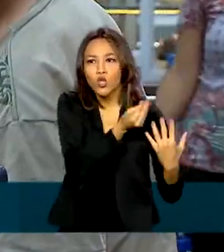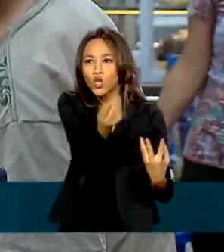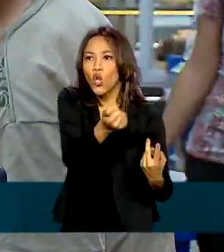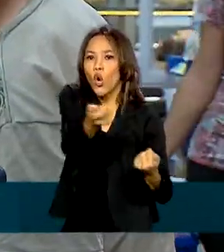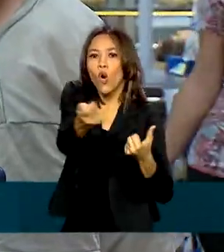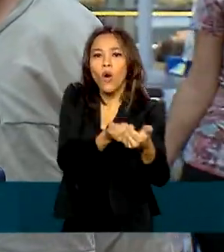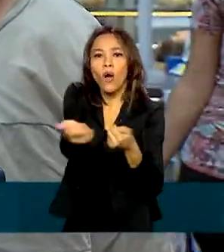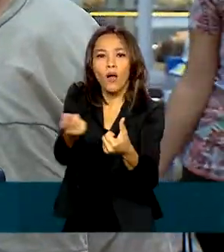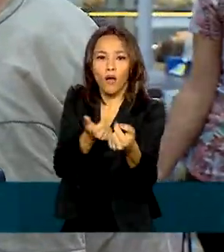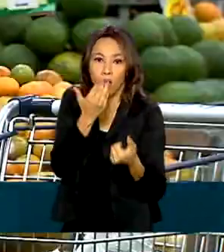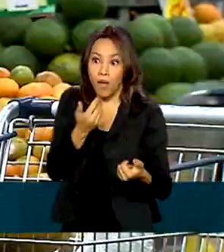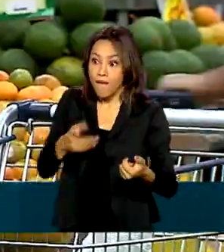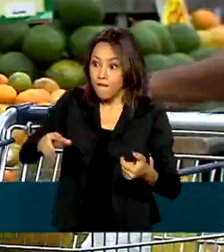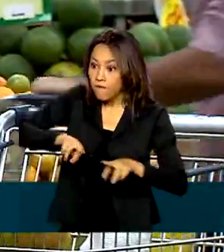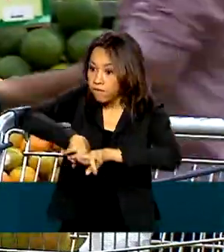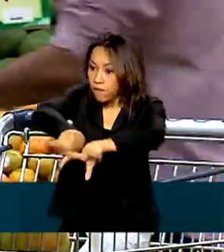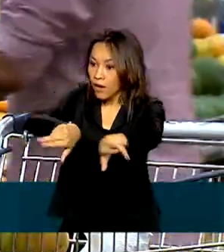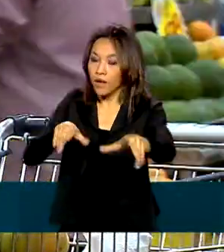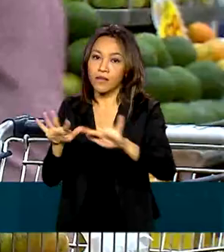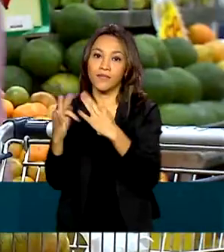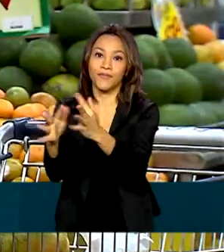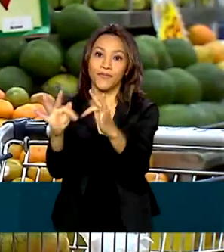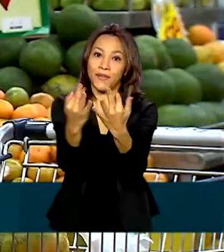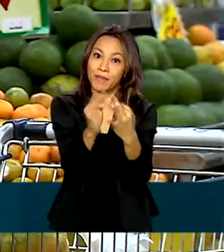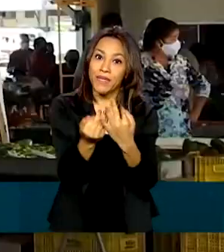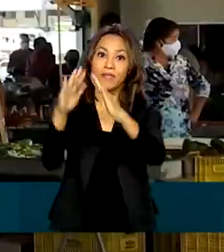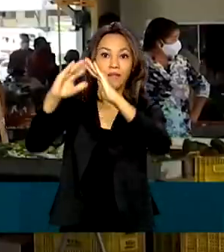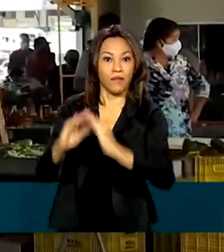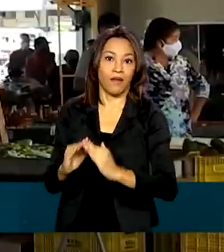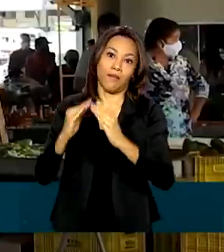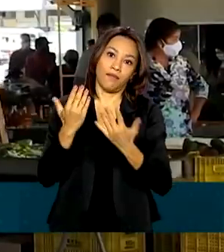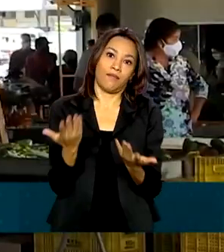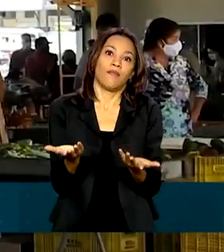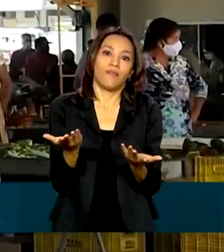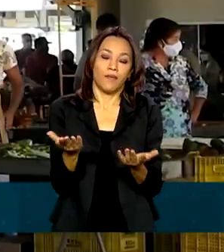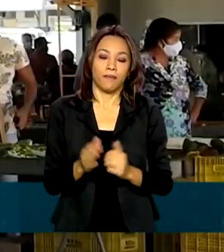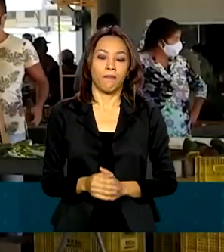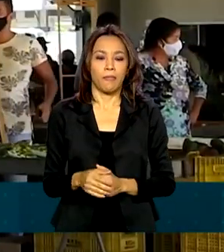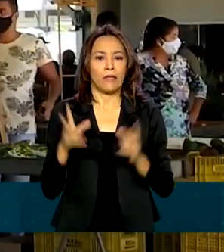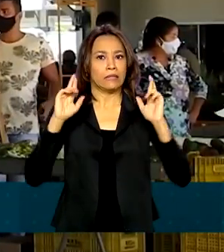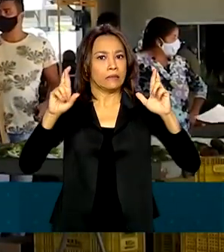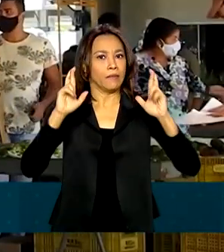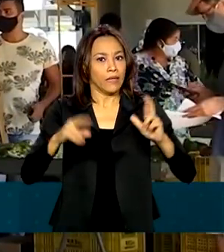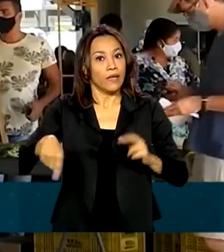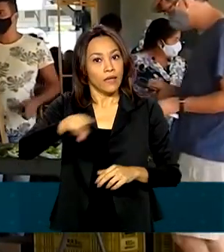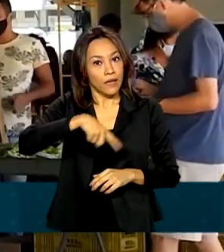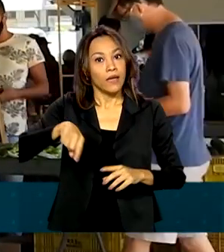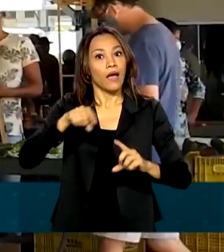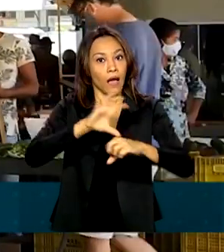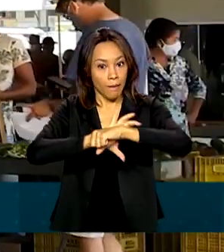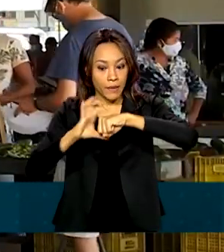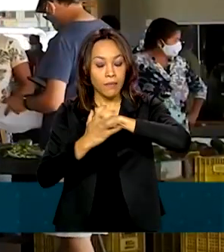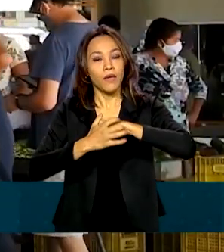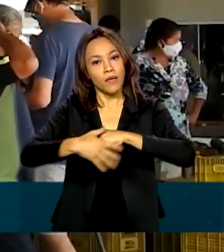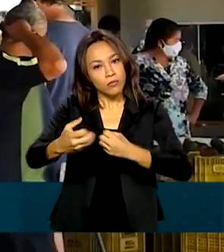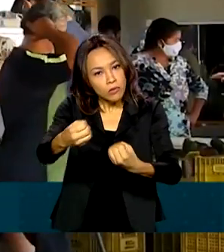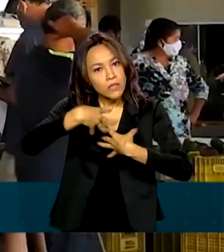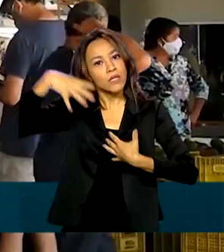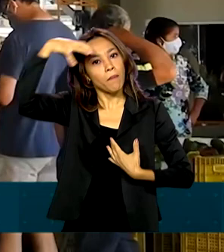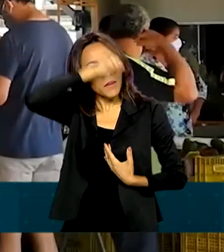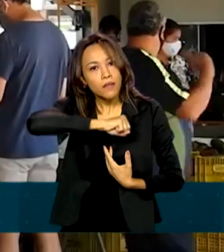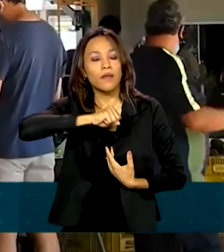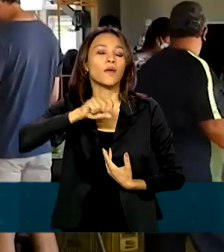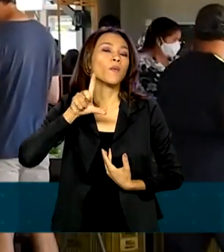muitas famílias passaram a se alimentar em casa. A gente espera que a pandemia sirva de lição e as famílias brasileiras